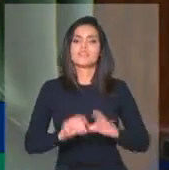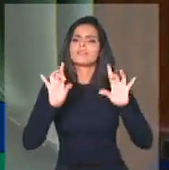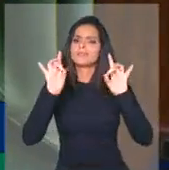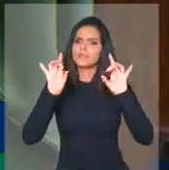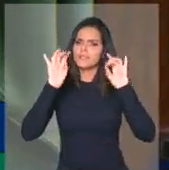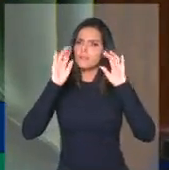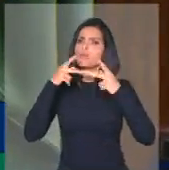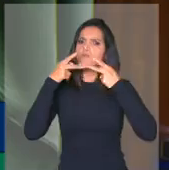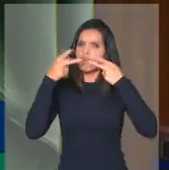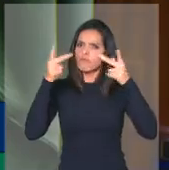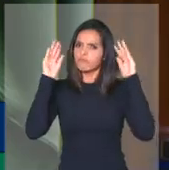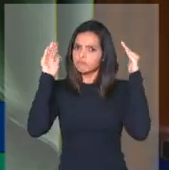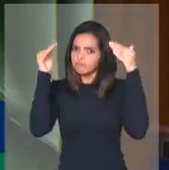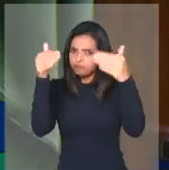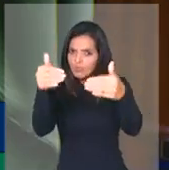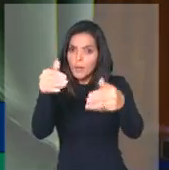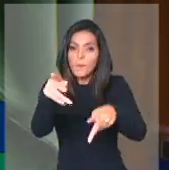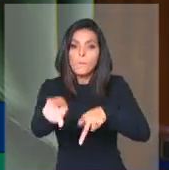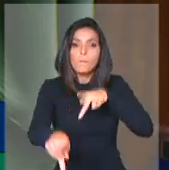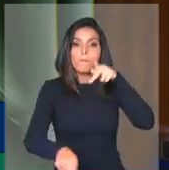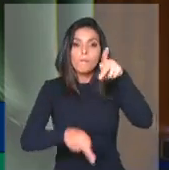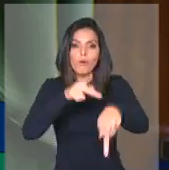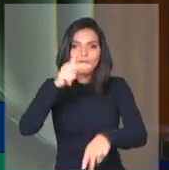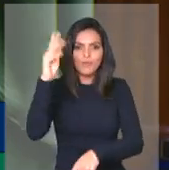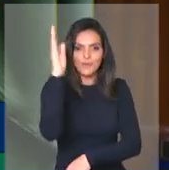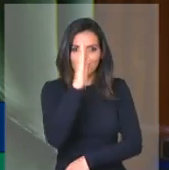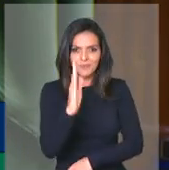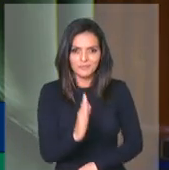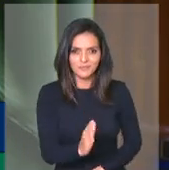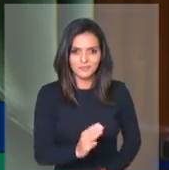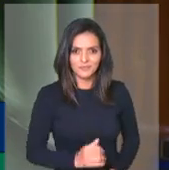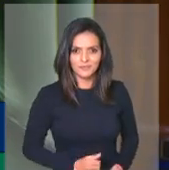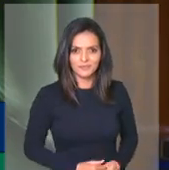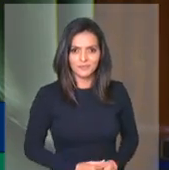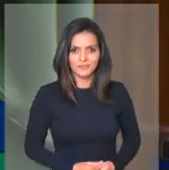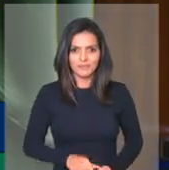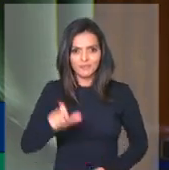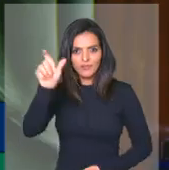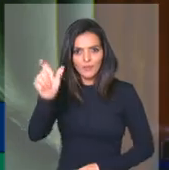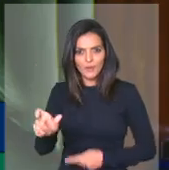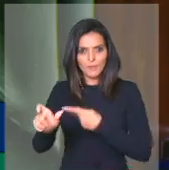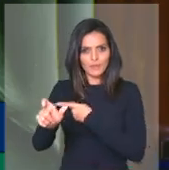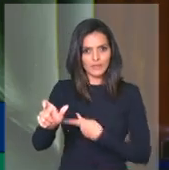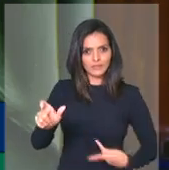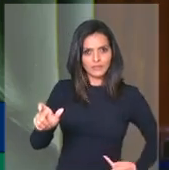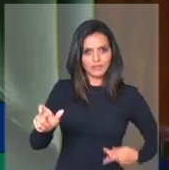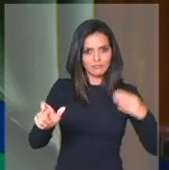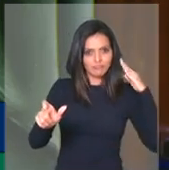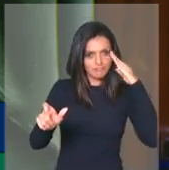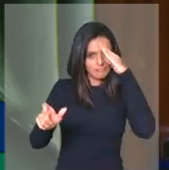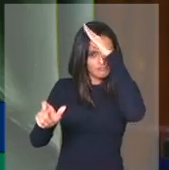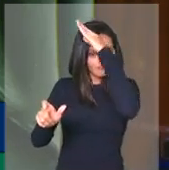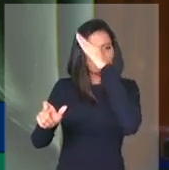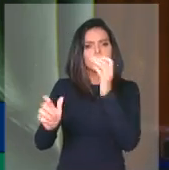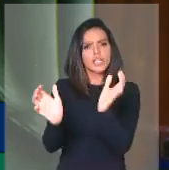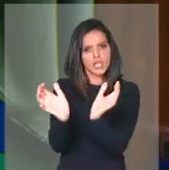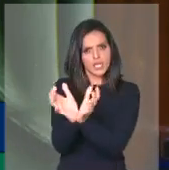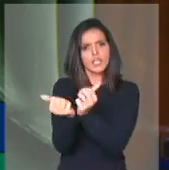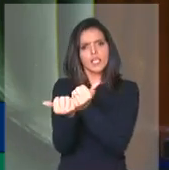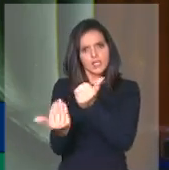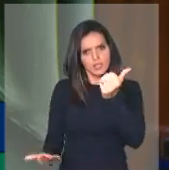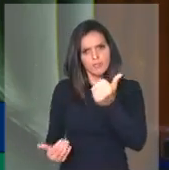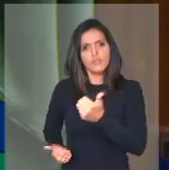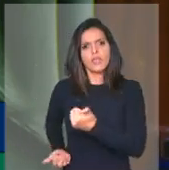o povo brasileiro. O presidente da república tem uma equipe de governo,